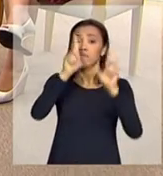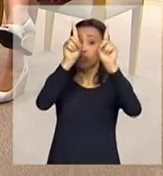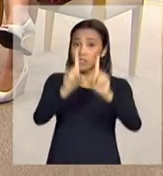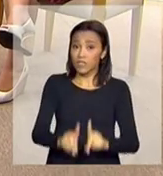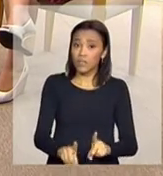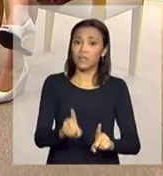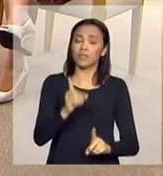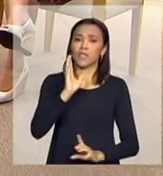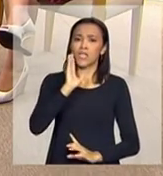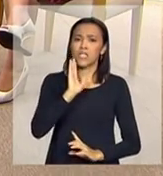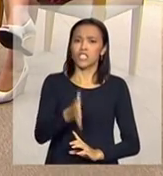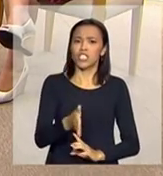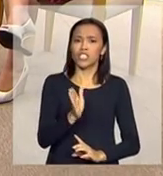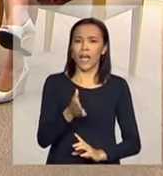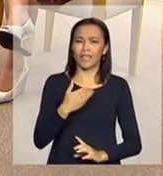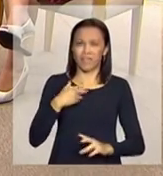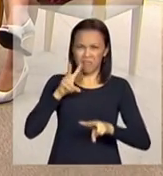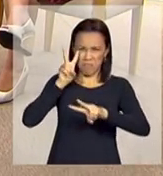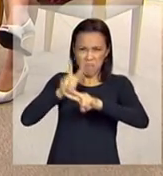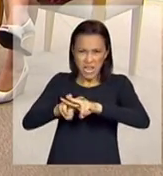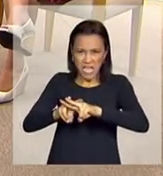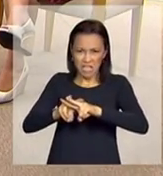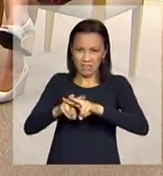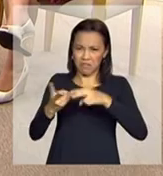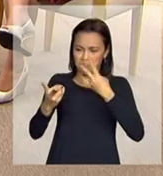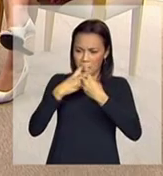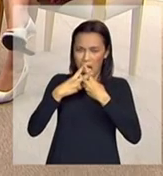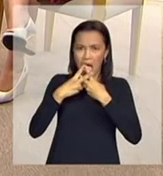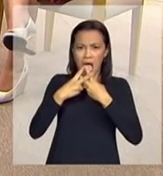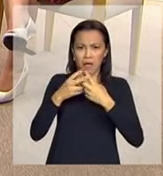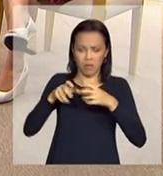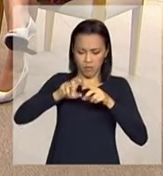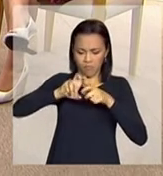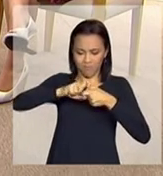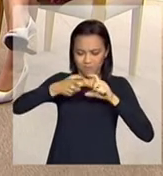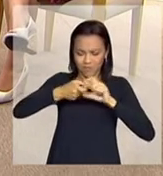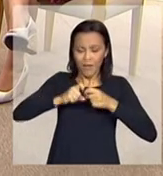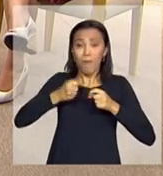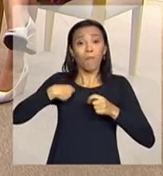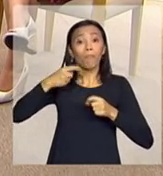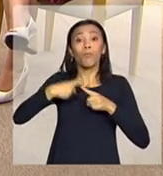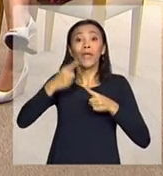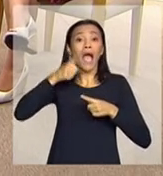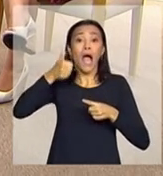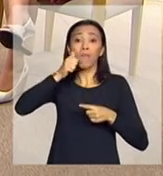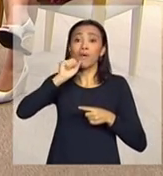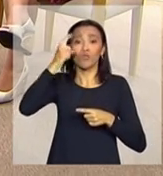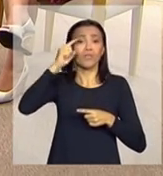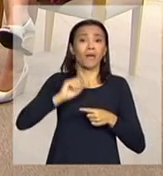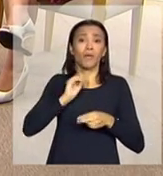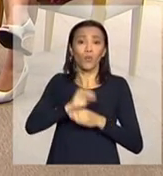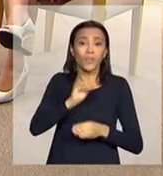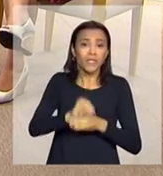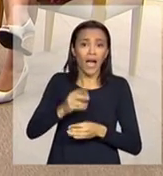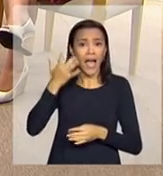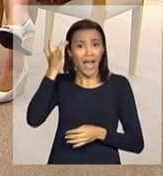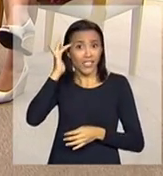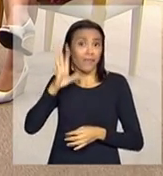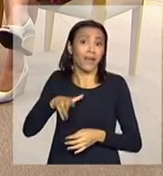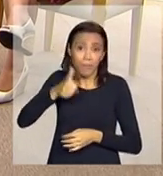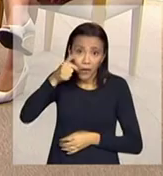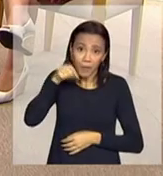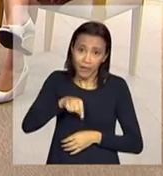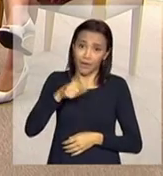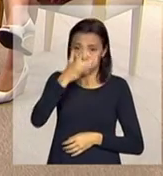estavam enjauladas, presas por cadeados, porque a mãe não sabia cuidar ou porque achava que era o melhor para aquela